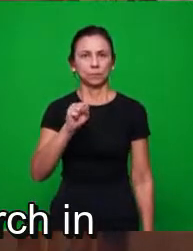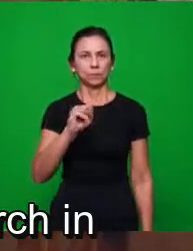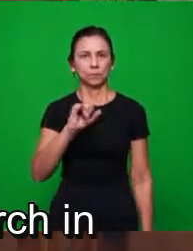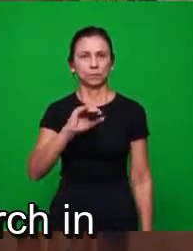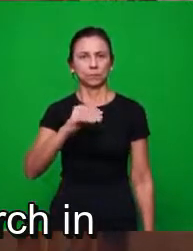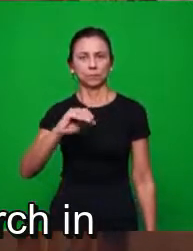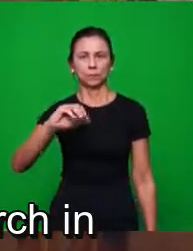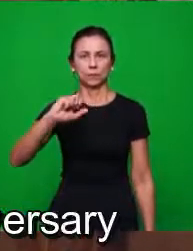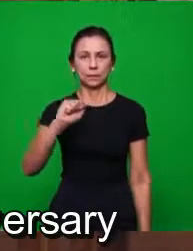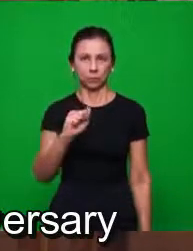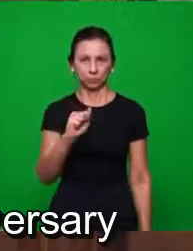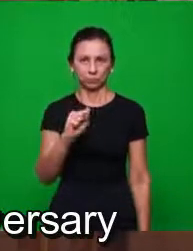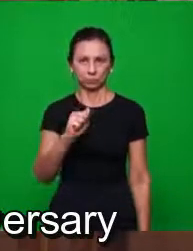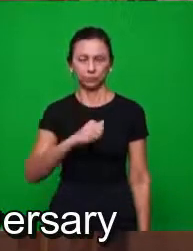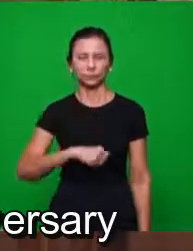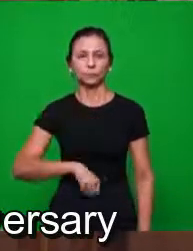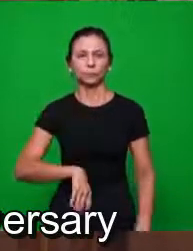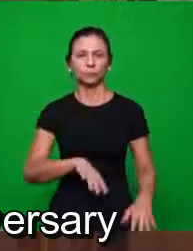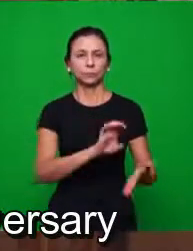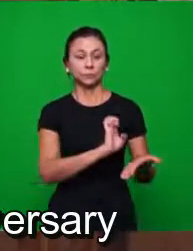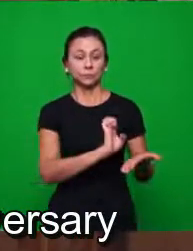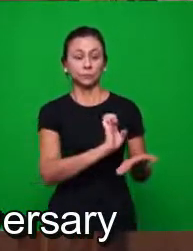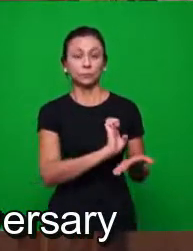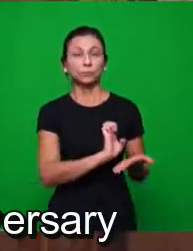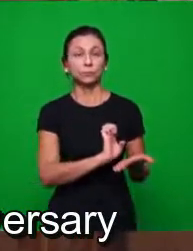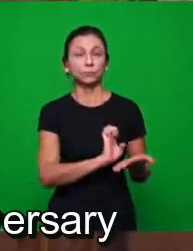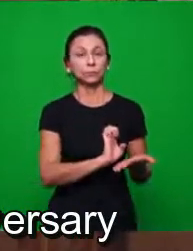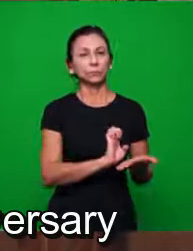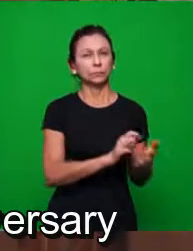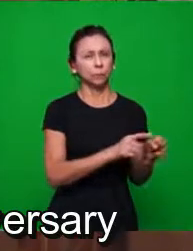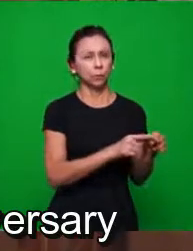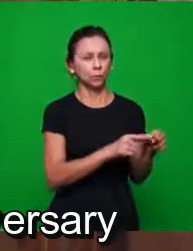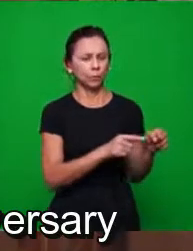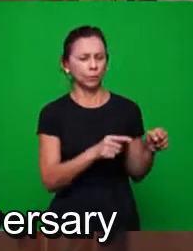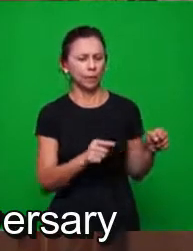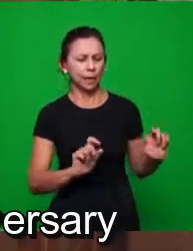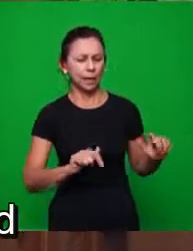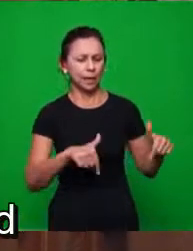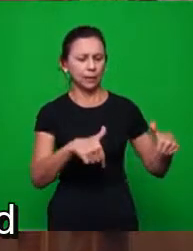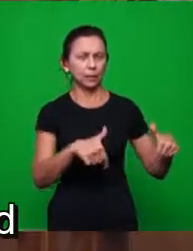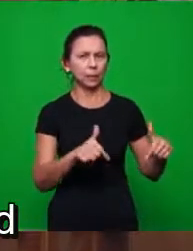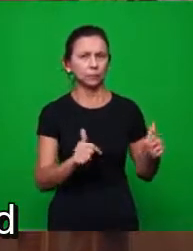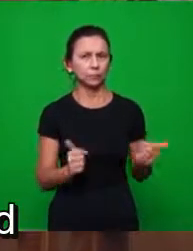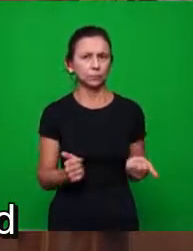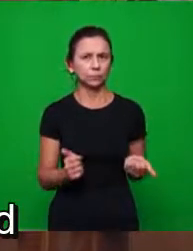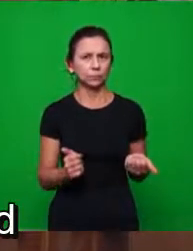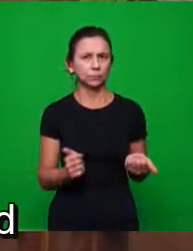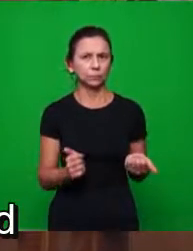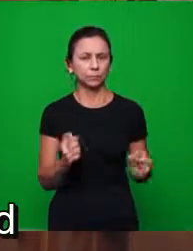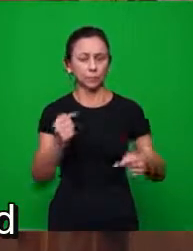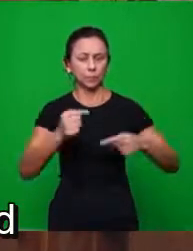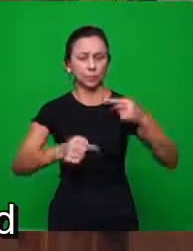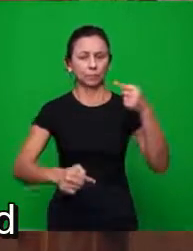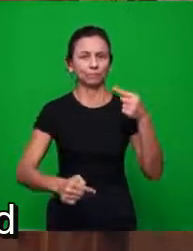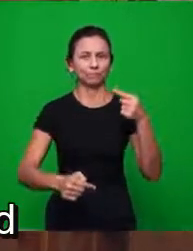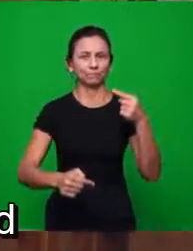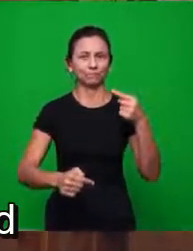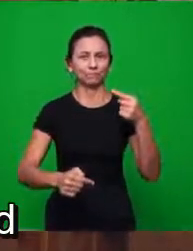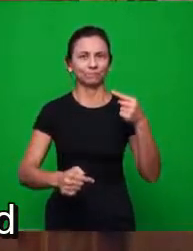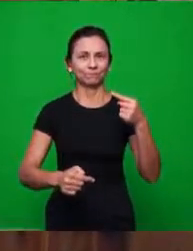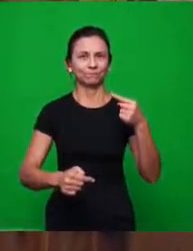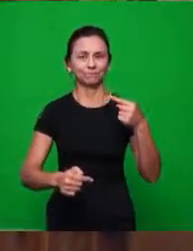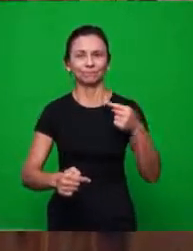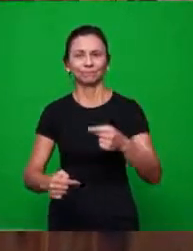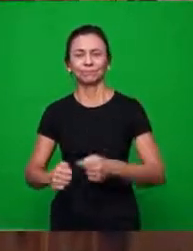da igreja em Éfeso, a operação do mundo e do adversário foi oposição. Agora, vamos à